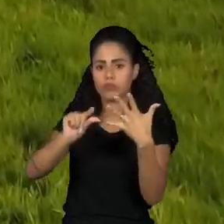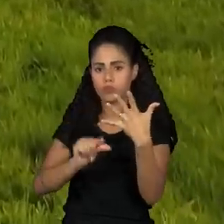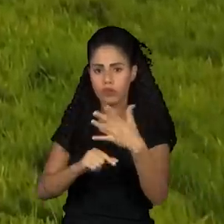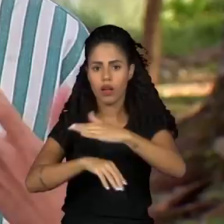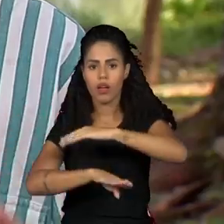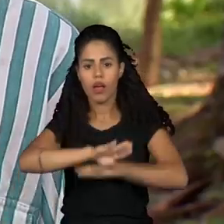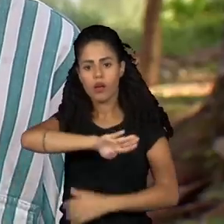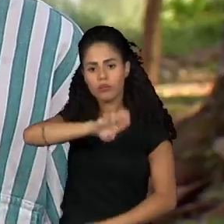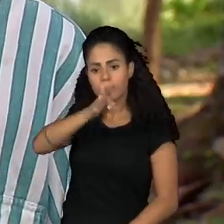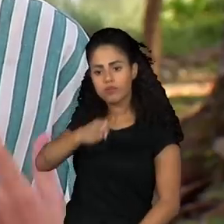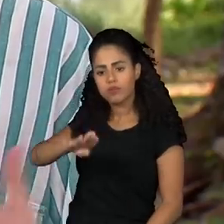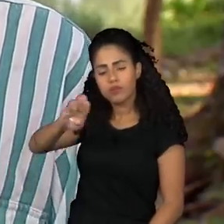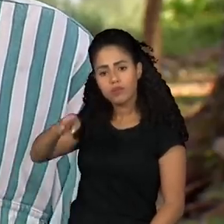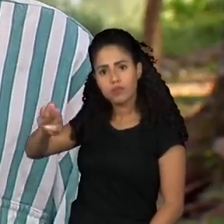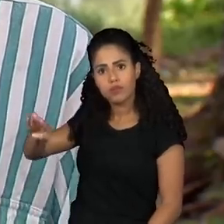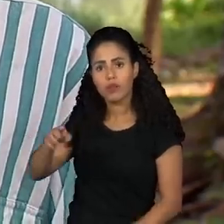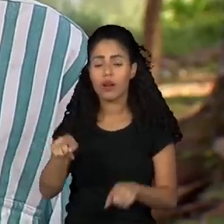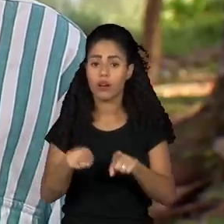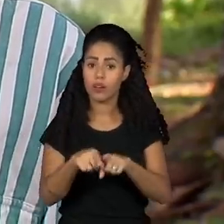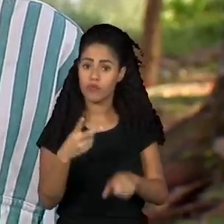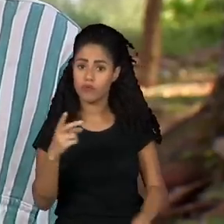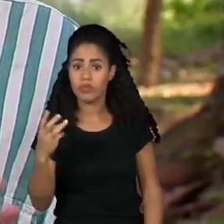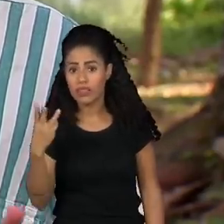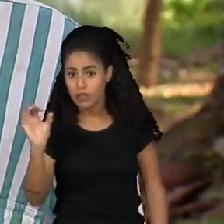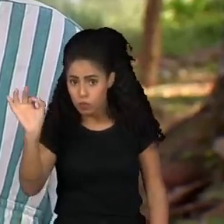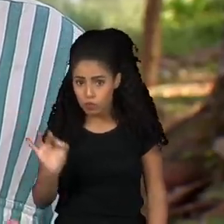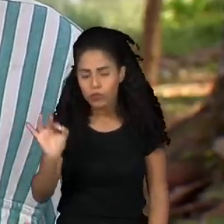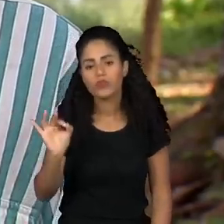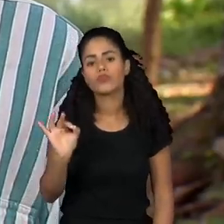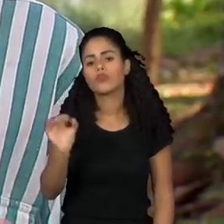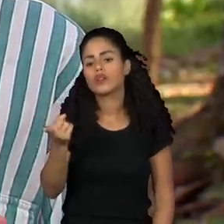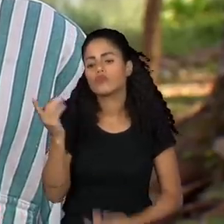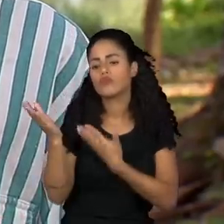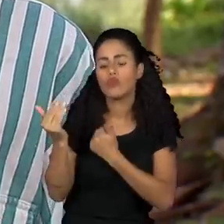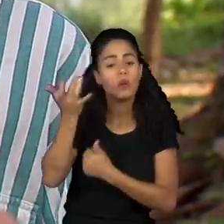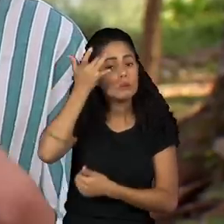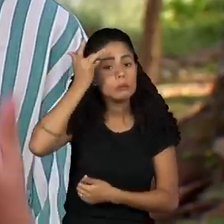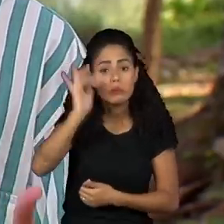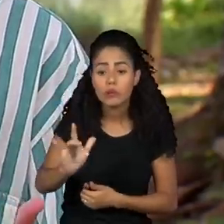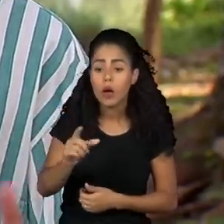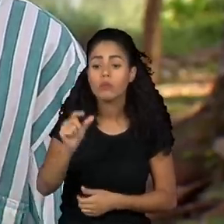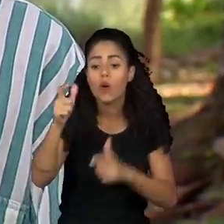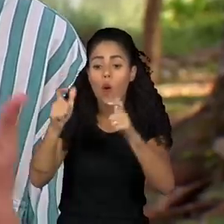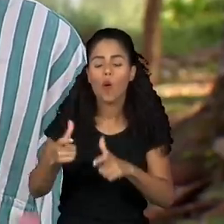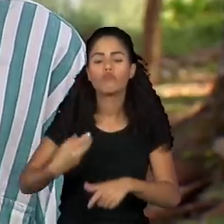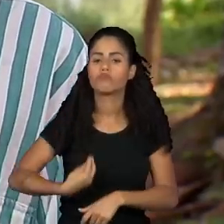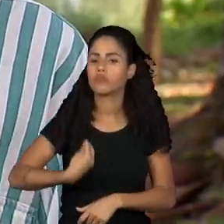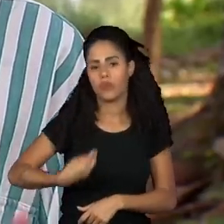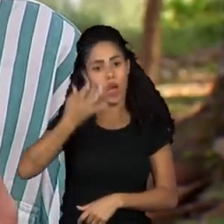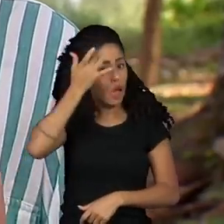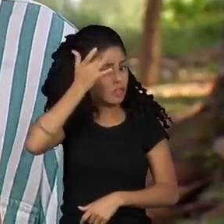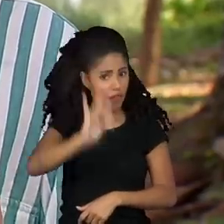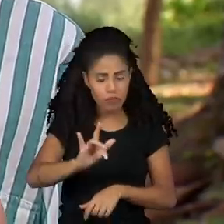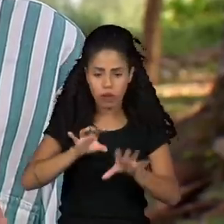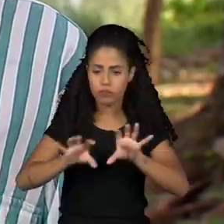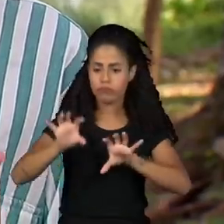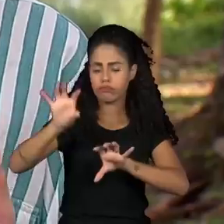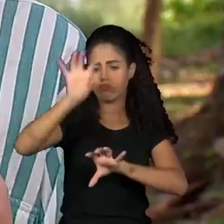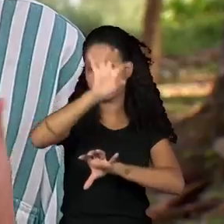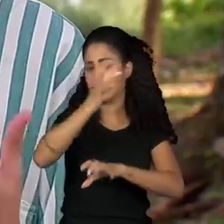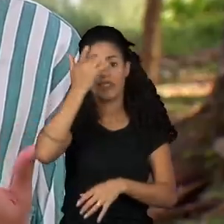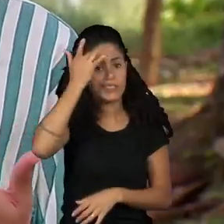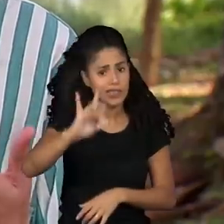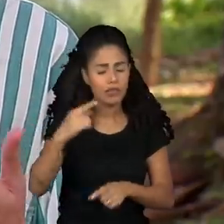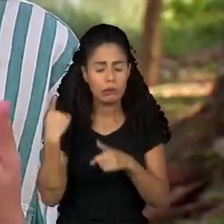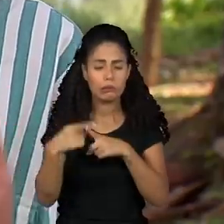Mais de 30% dos jovens brasileiros não sabem em que bioma vivem, então isso para a gente é um dado super alarmante porque nos